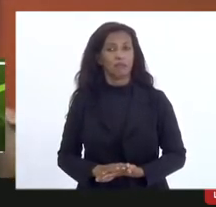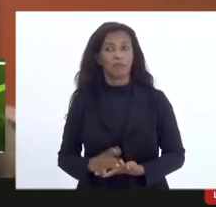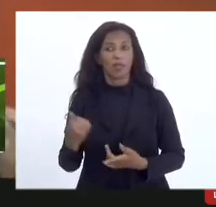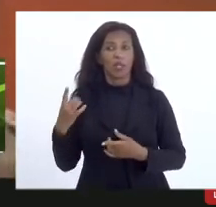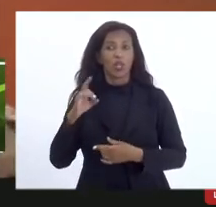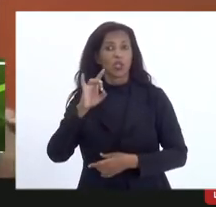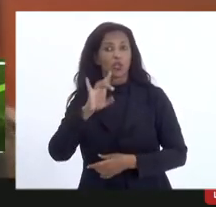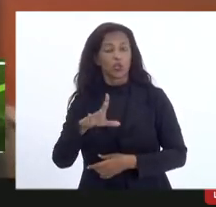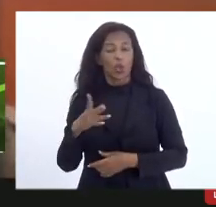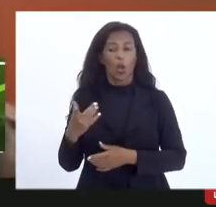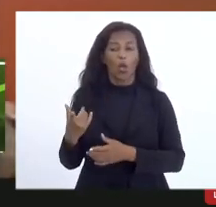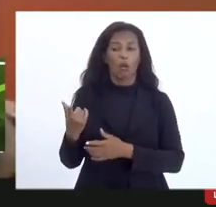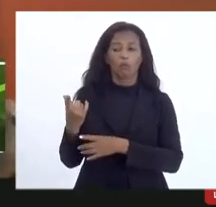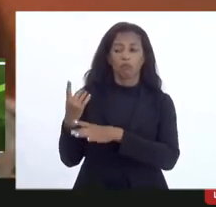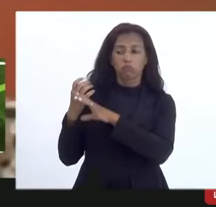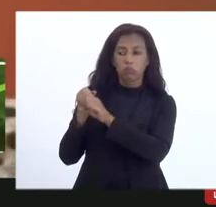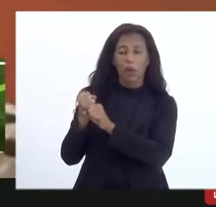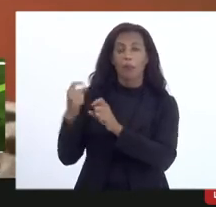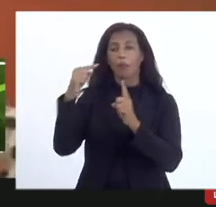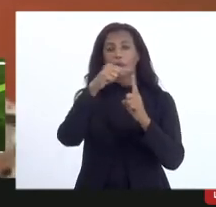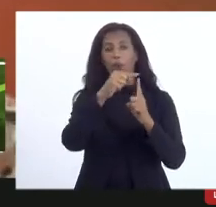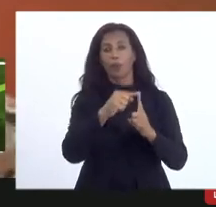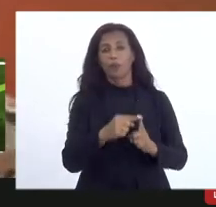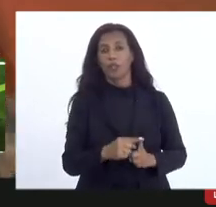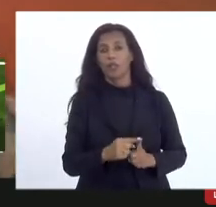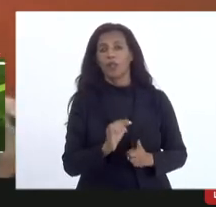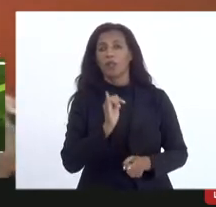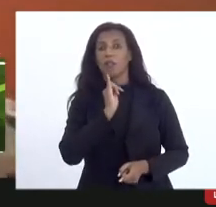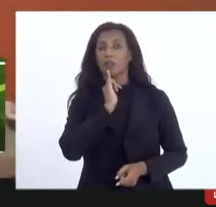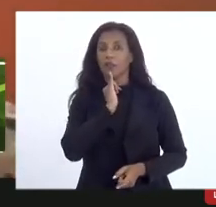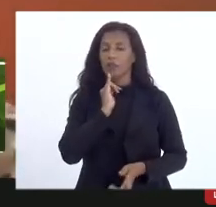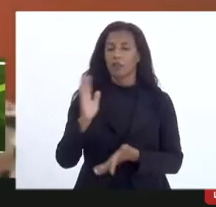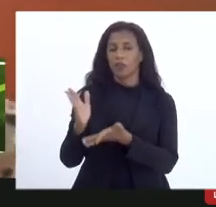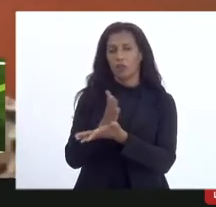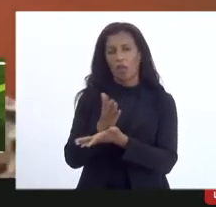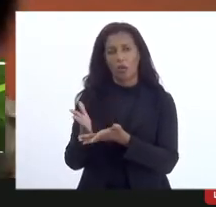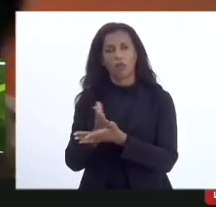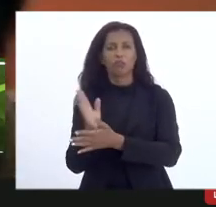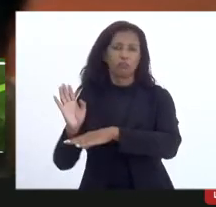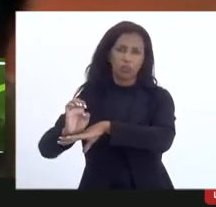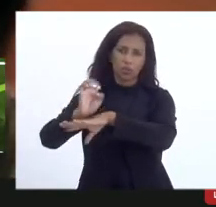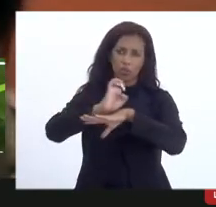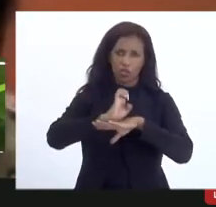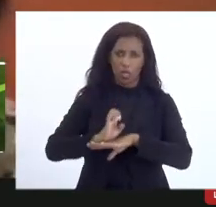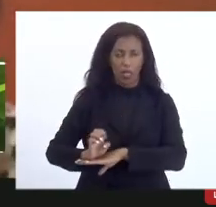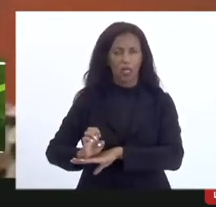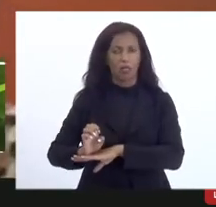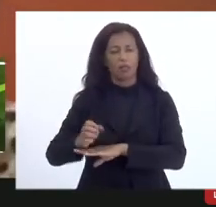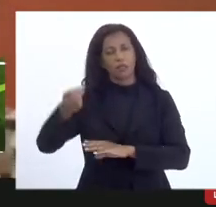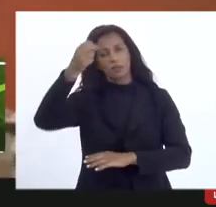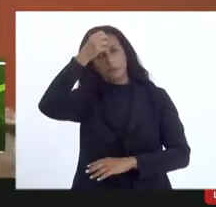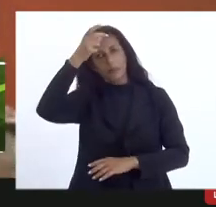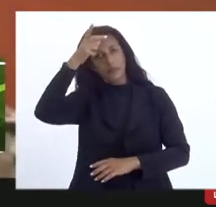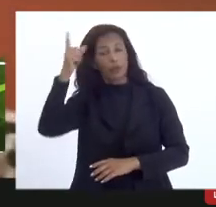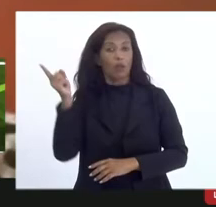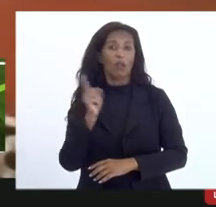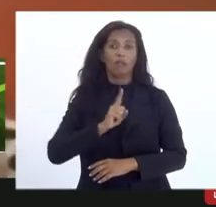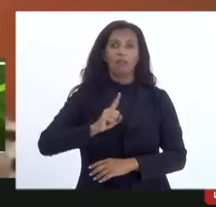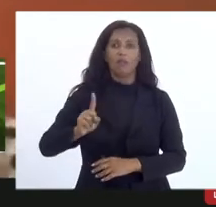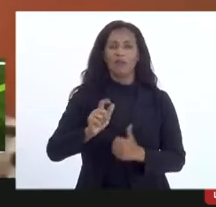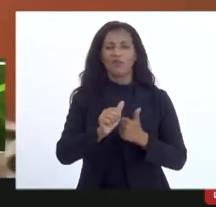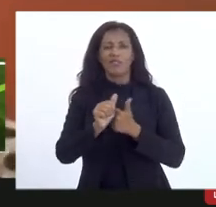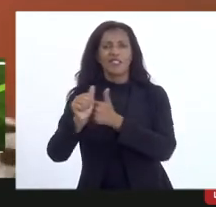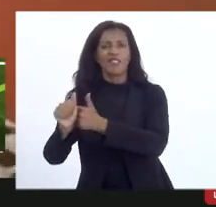somente a prestação de contas por objeto infelizmente alguns estados e municípios não seguiram o